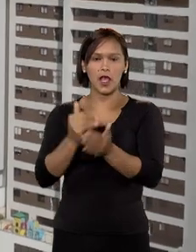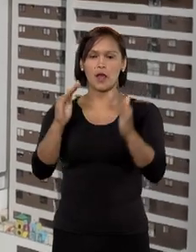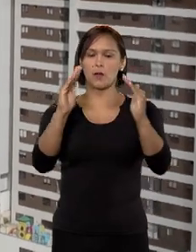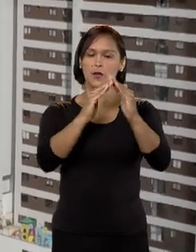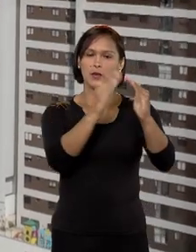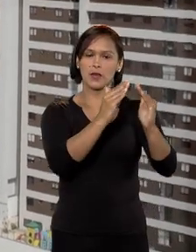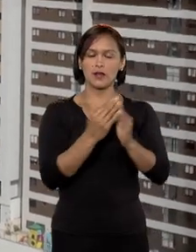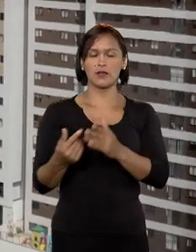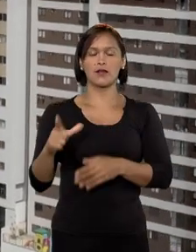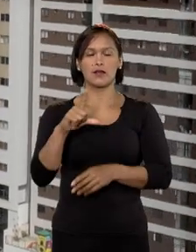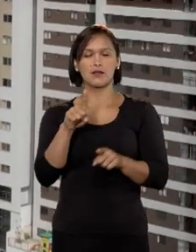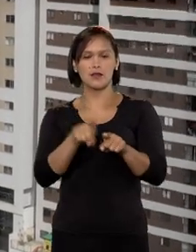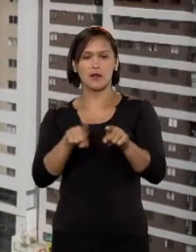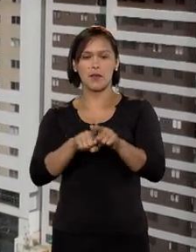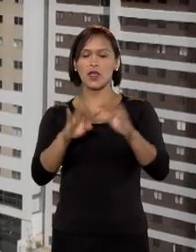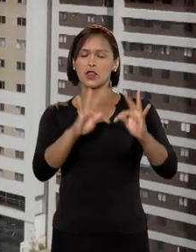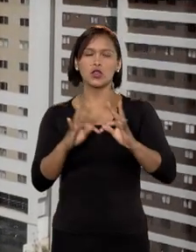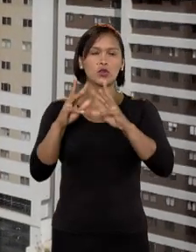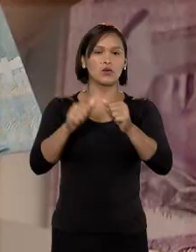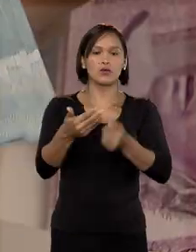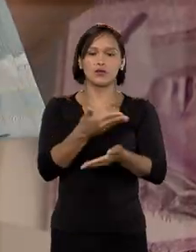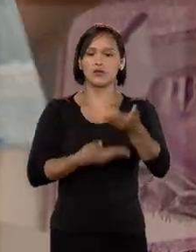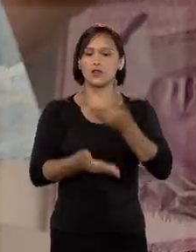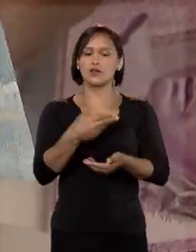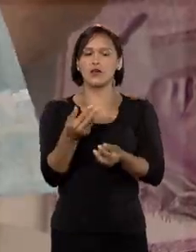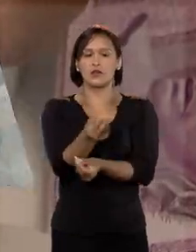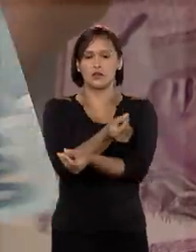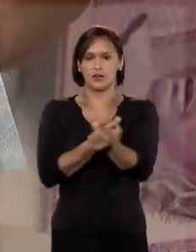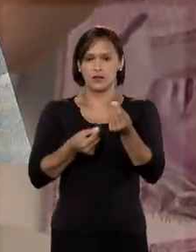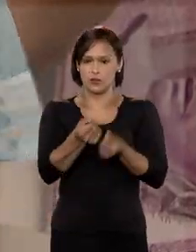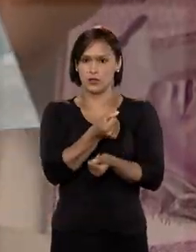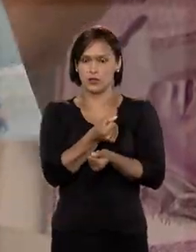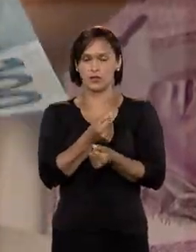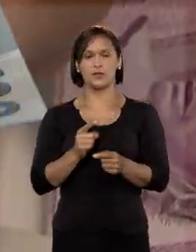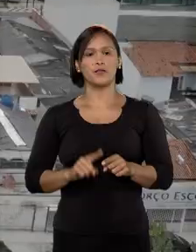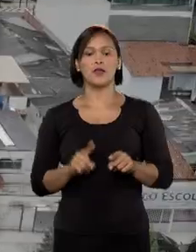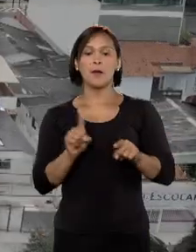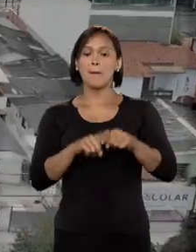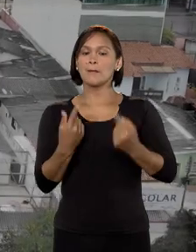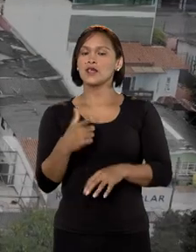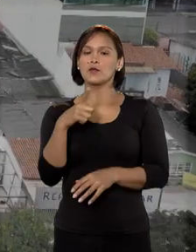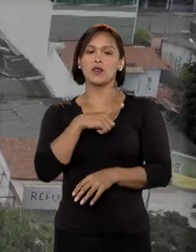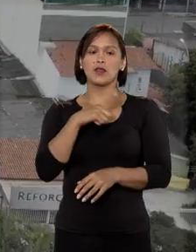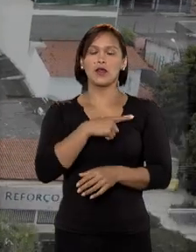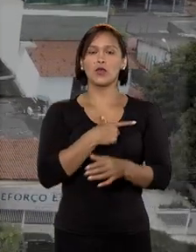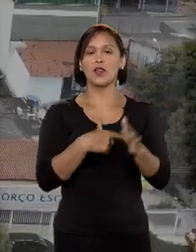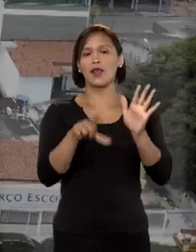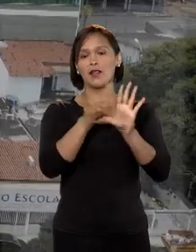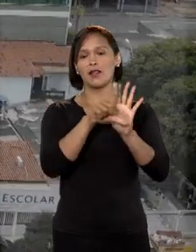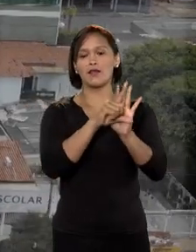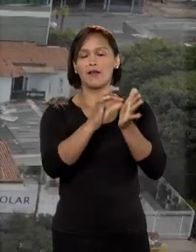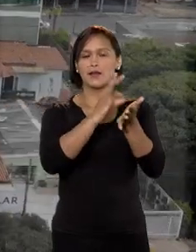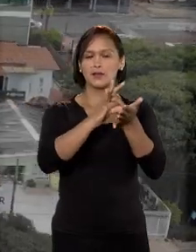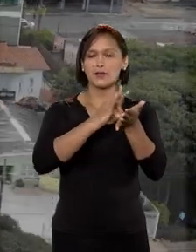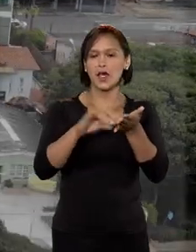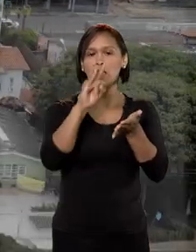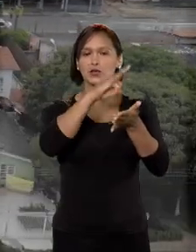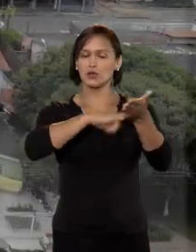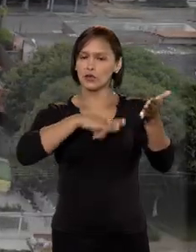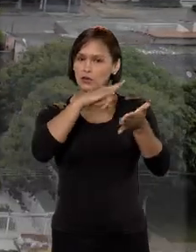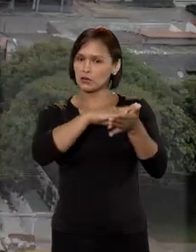Investimentos, propriedades constituídas formalmente e tudo o que tem expressão econômica, mesmo que não seja legalmente